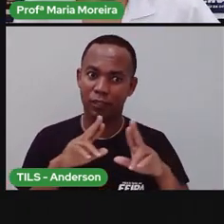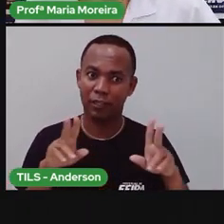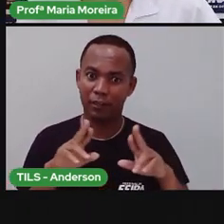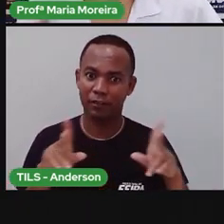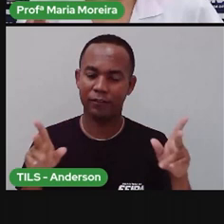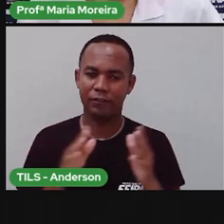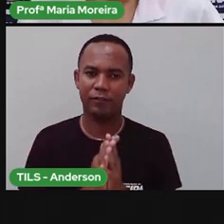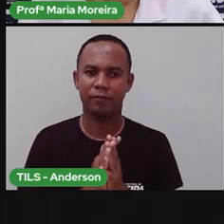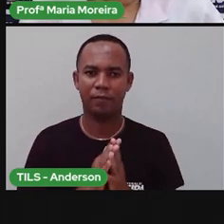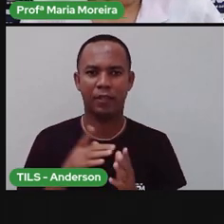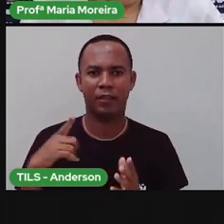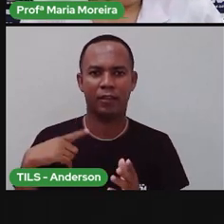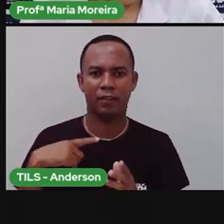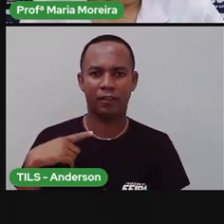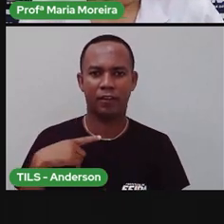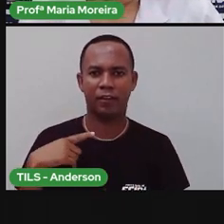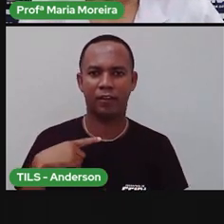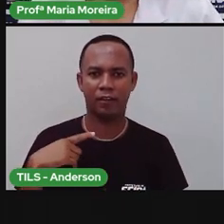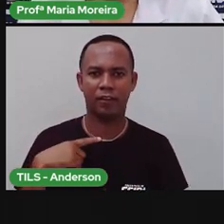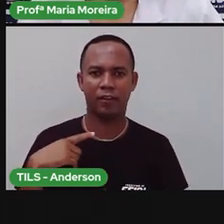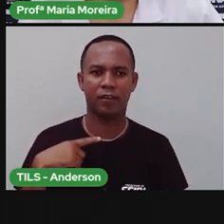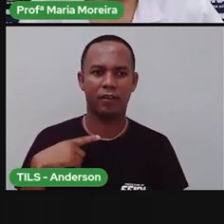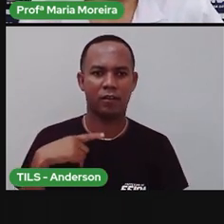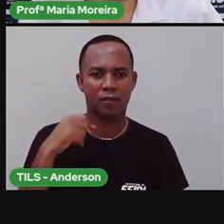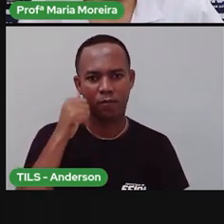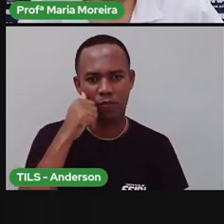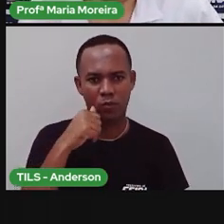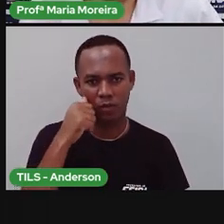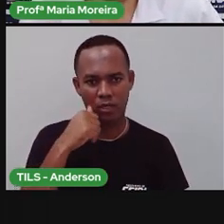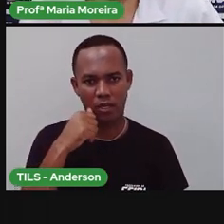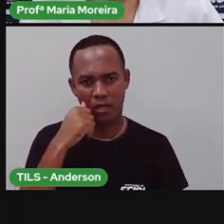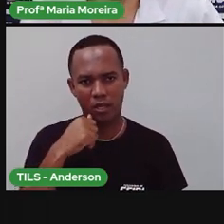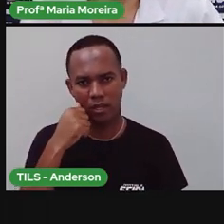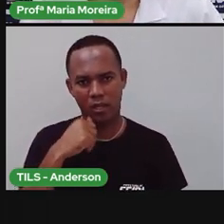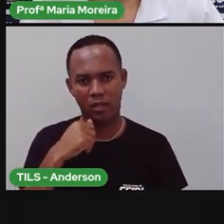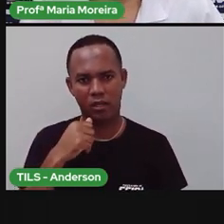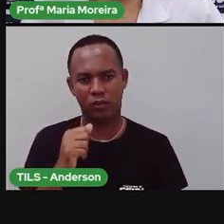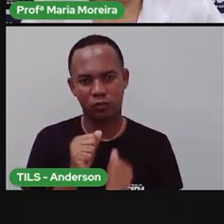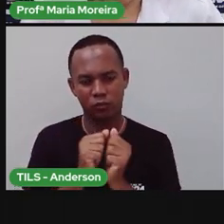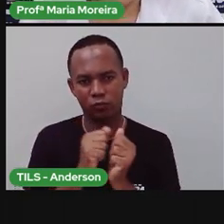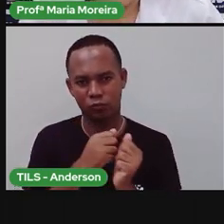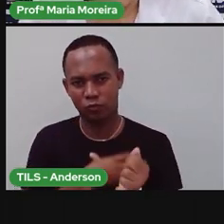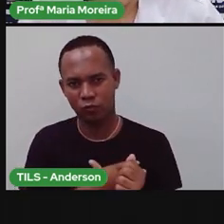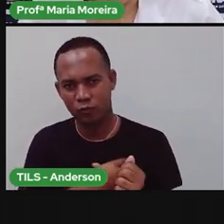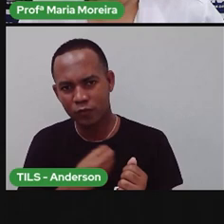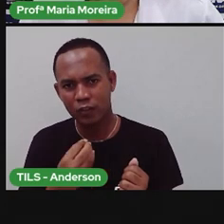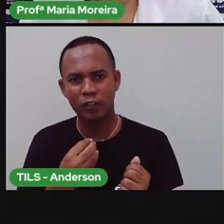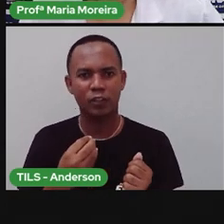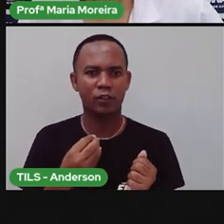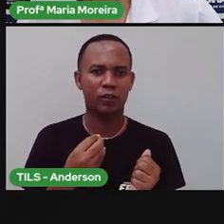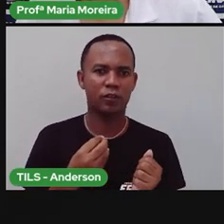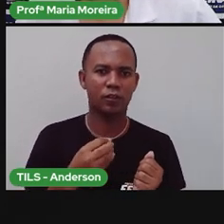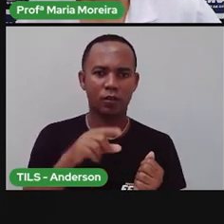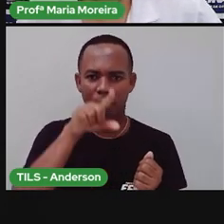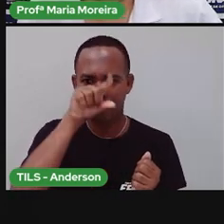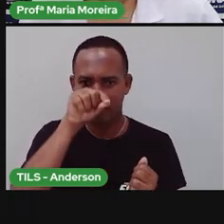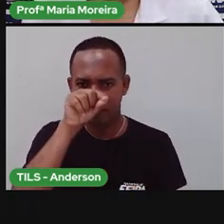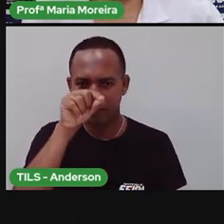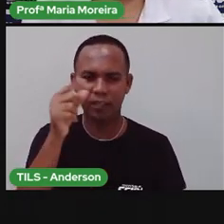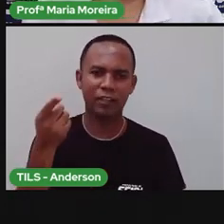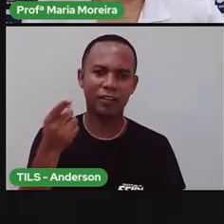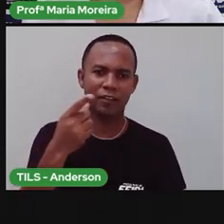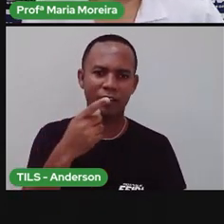Diferentes. Aí a gente tem uma mulher com uma criança, provavelmente a mãe. A gente vai ter um passarinho, a gente tem uma plantinha,